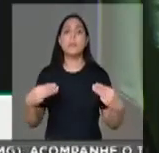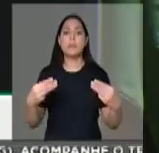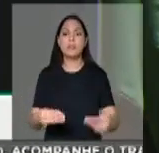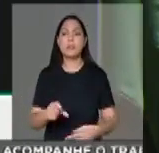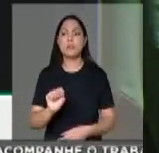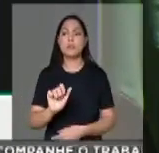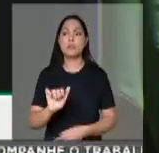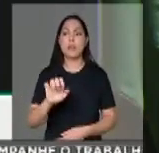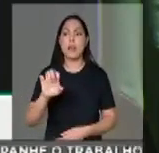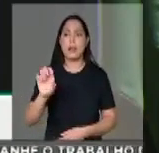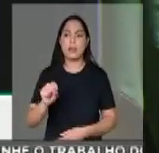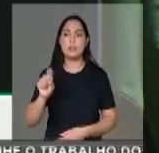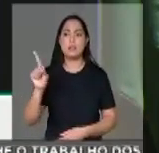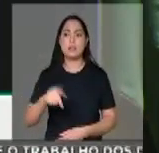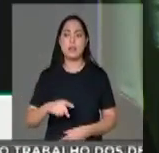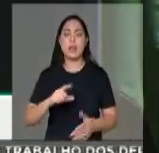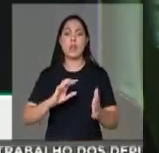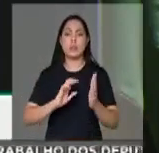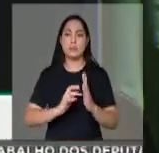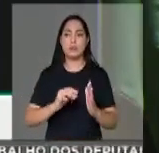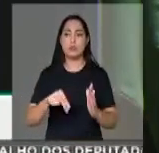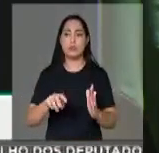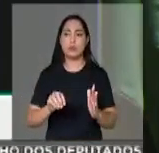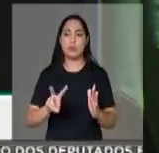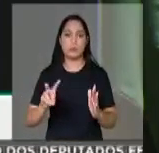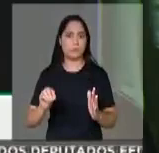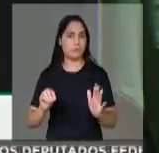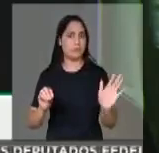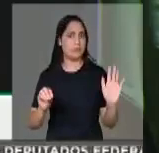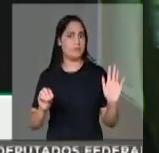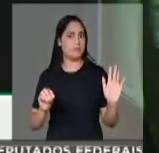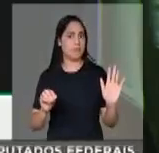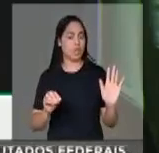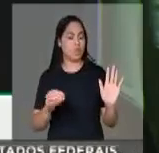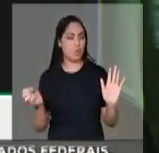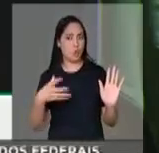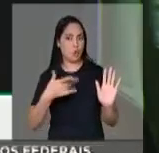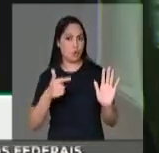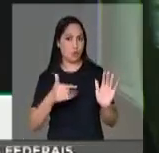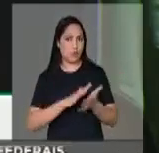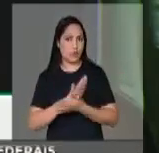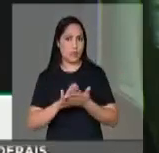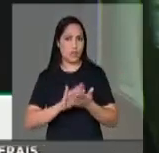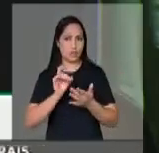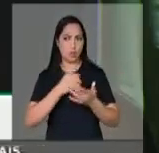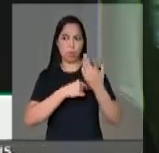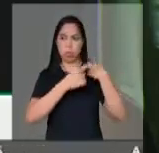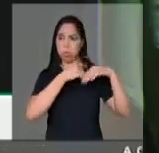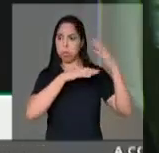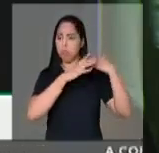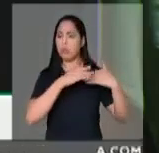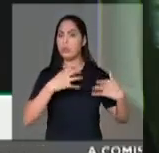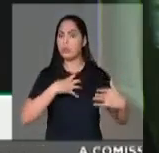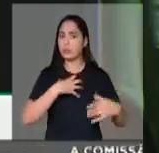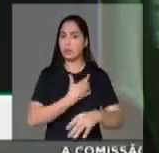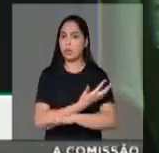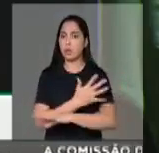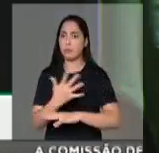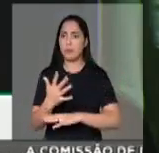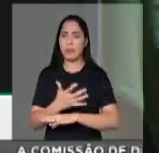Novo. Que, de novo, nesse ponto, não tem nada. É a coisa mais retrógrada que existe a sua concepção sobre o Meio Ambiente.